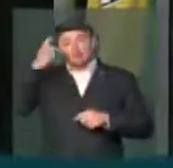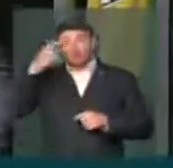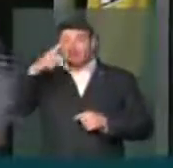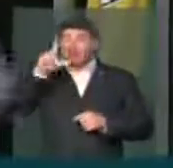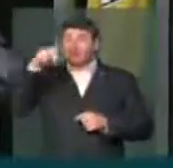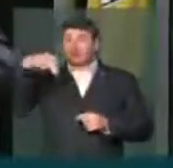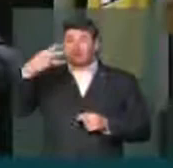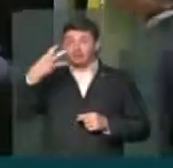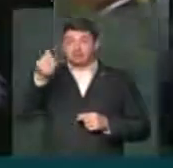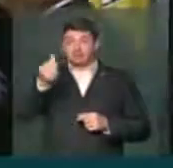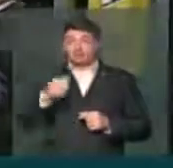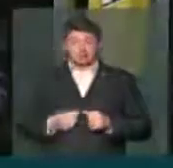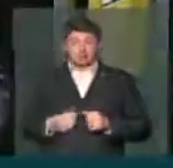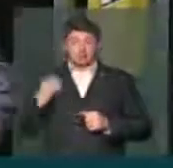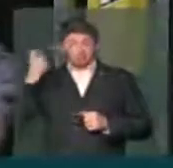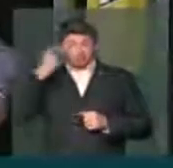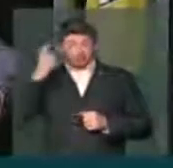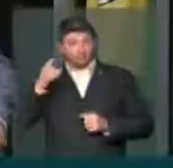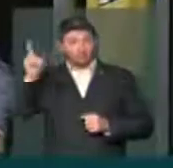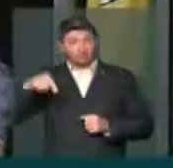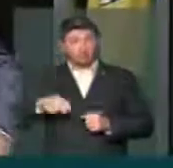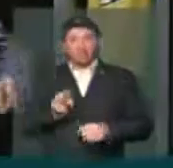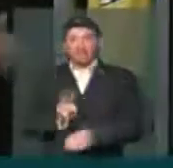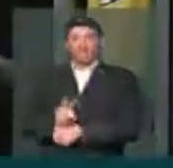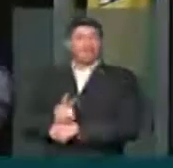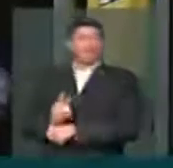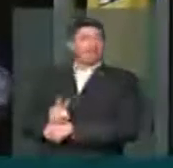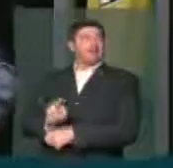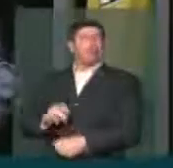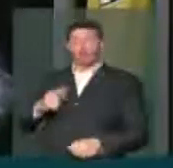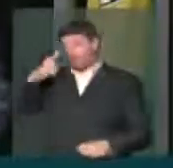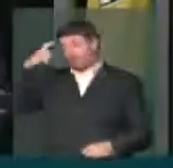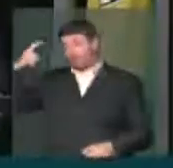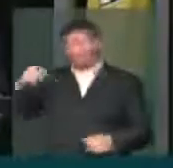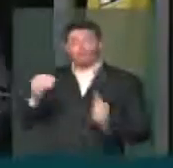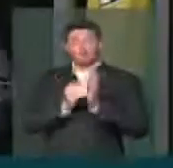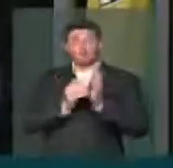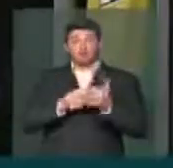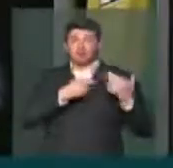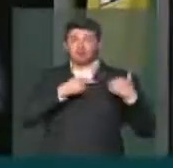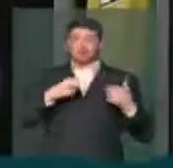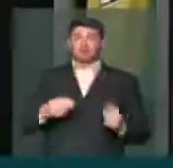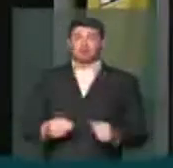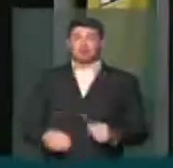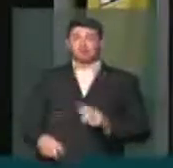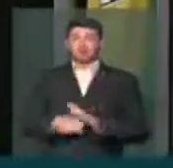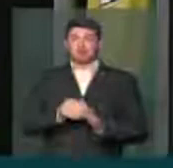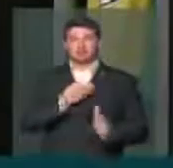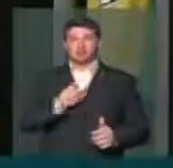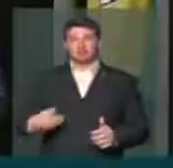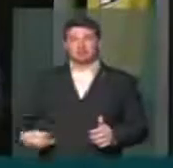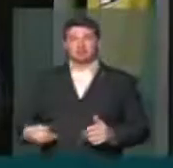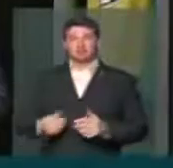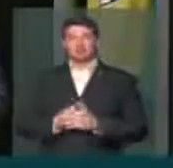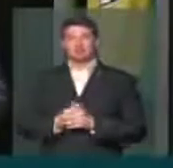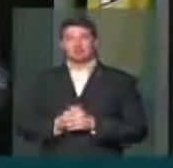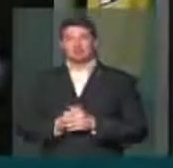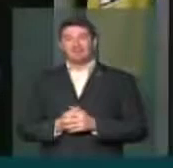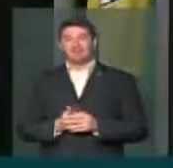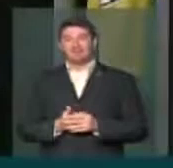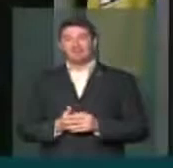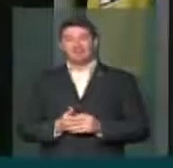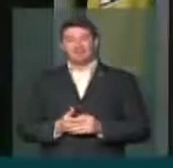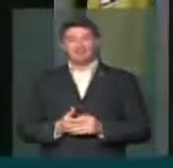36. estão preocupados em encobertar um crime de irresponsabilidade da presidente Dilma. Isso, sim,